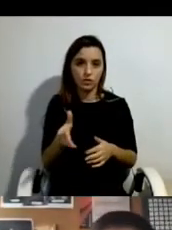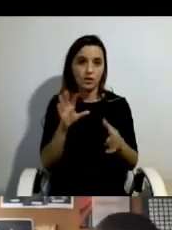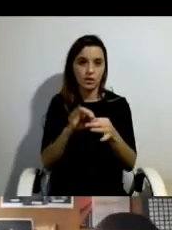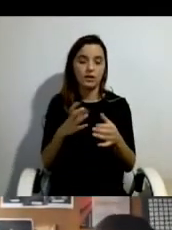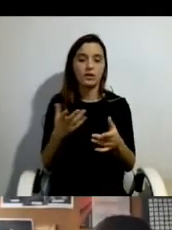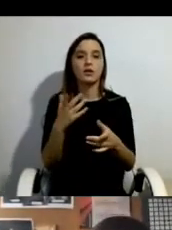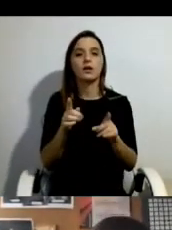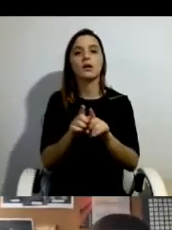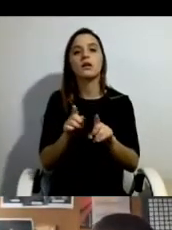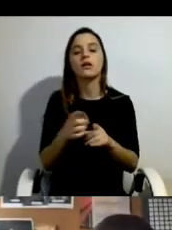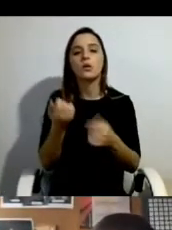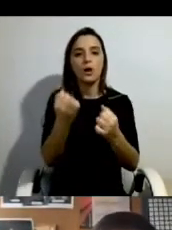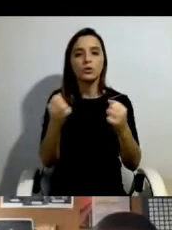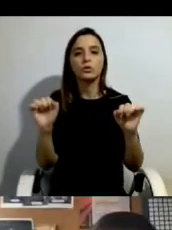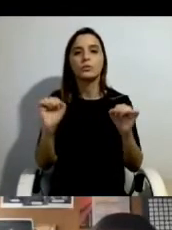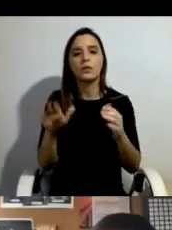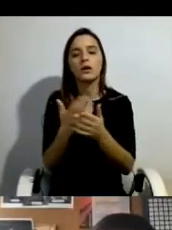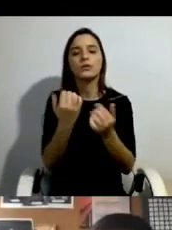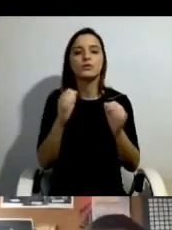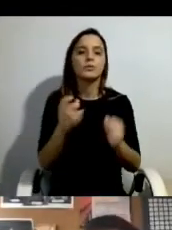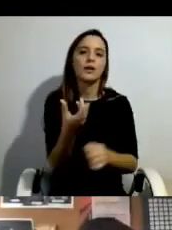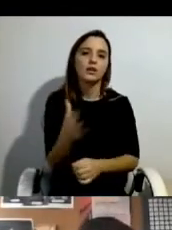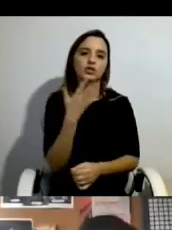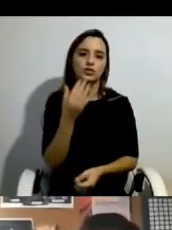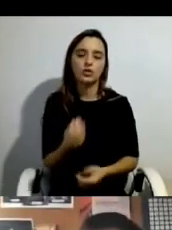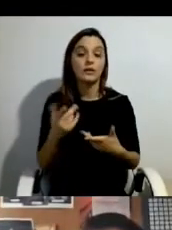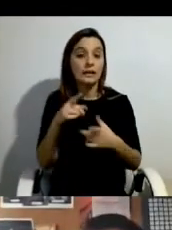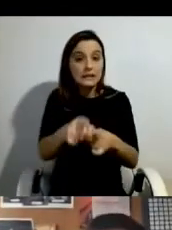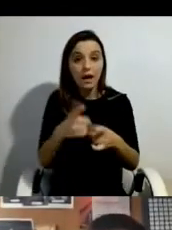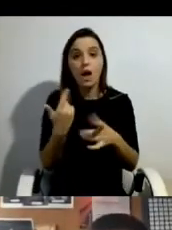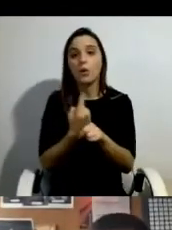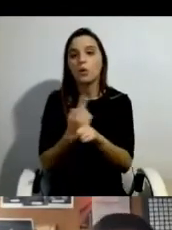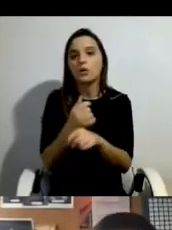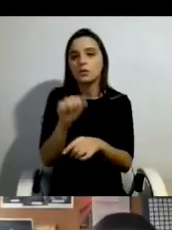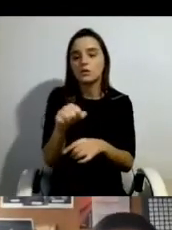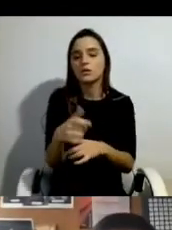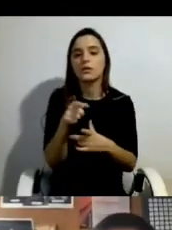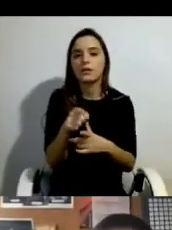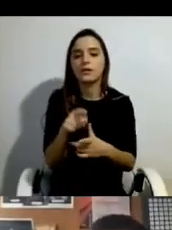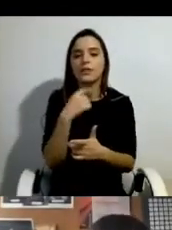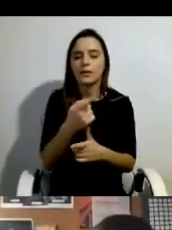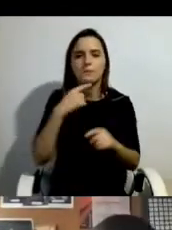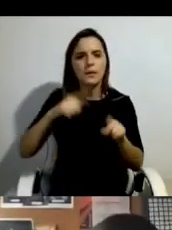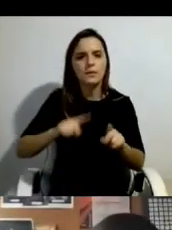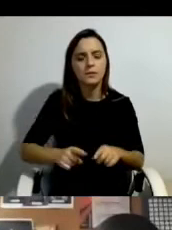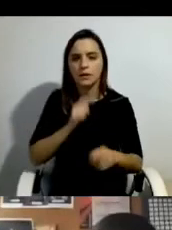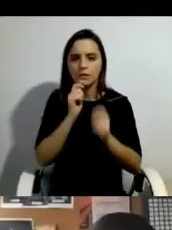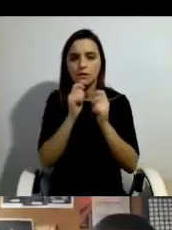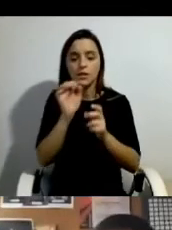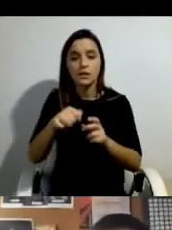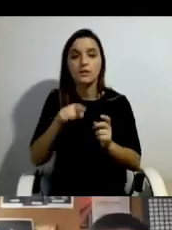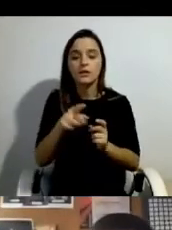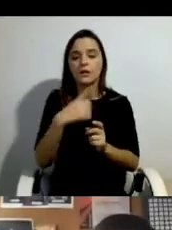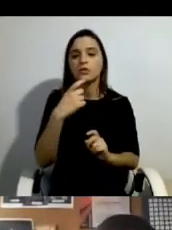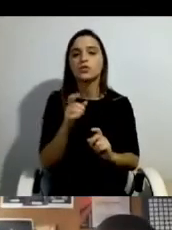autonomia, como é que dá autonomia às crianças e jovens, e esta é uma coisa que é também bastante referida nas entrevistas, esta questão de